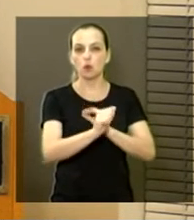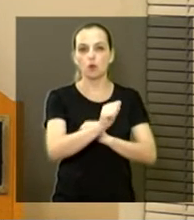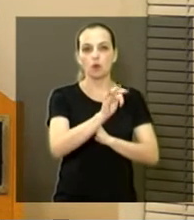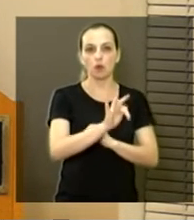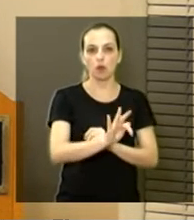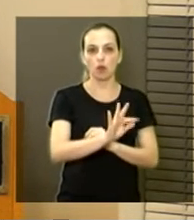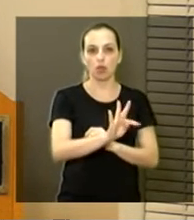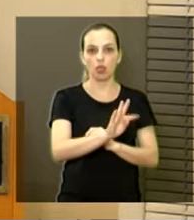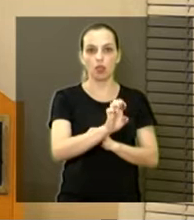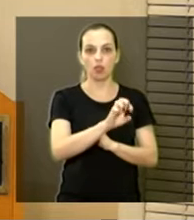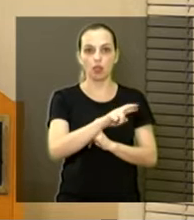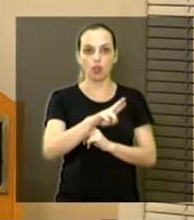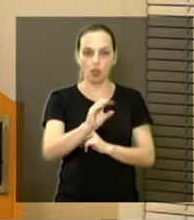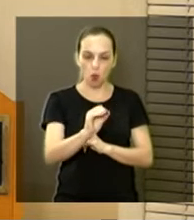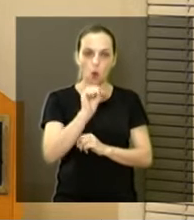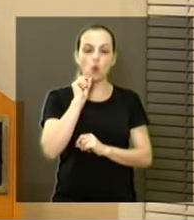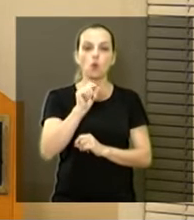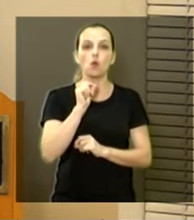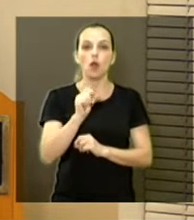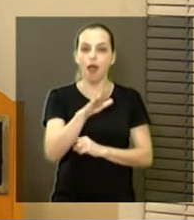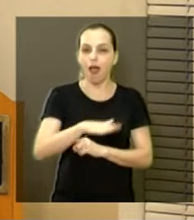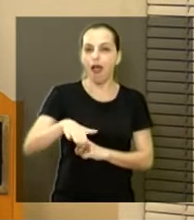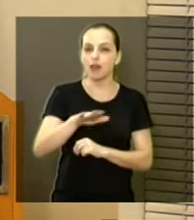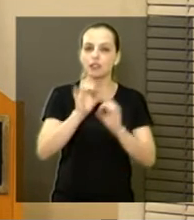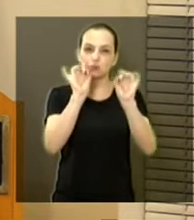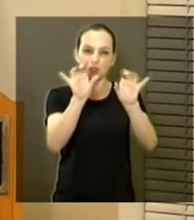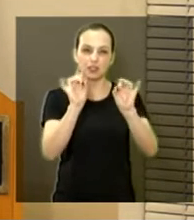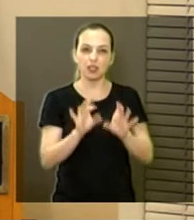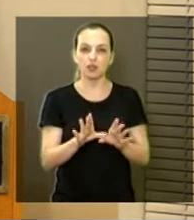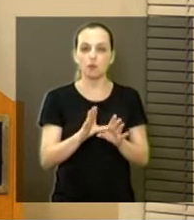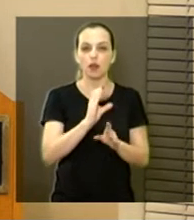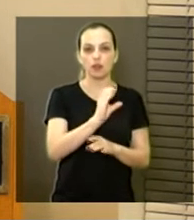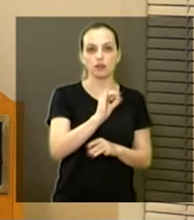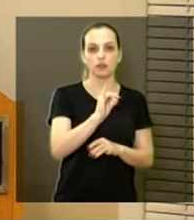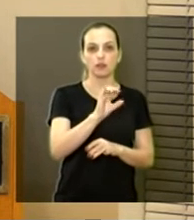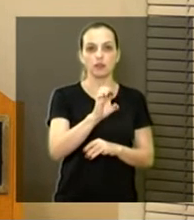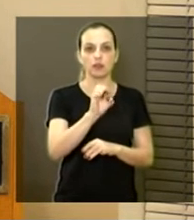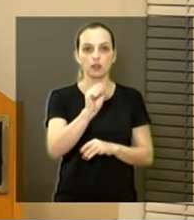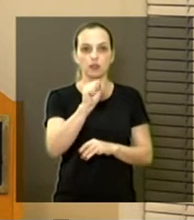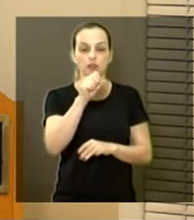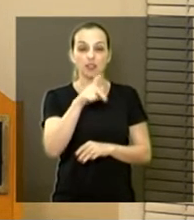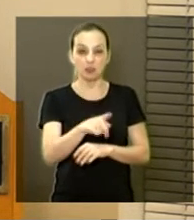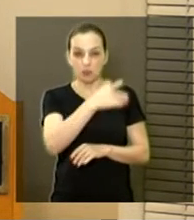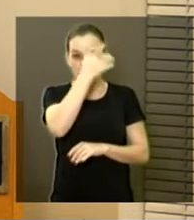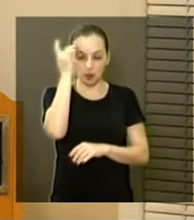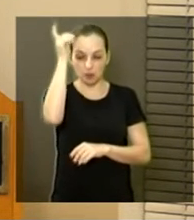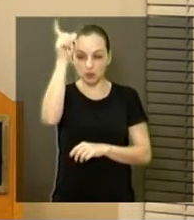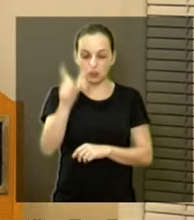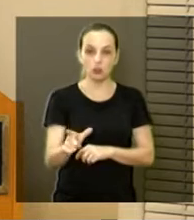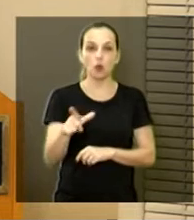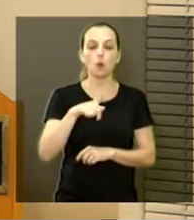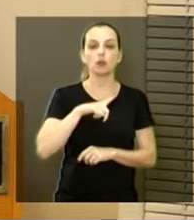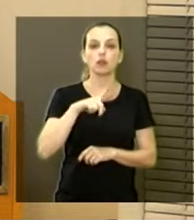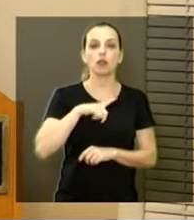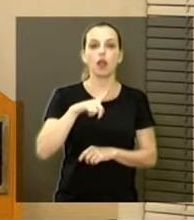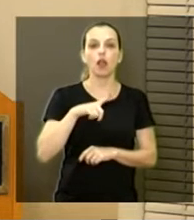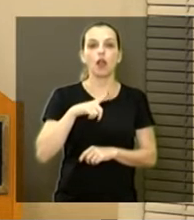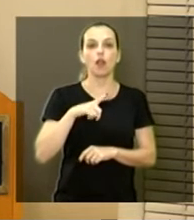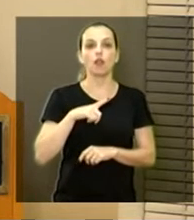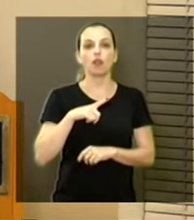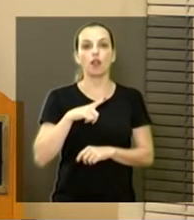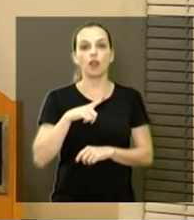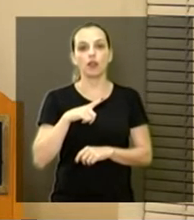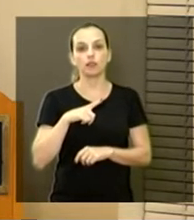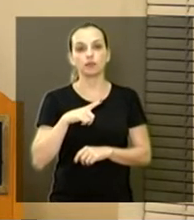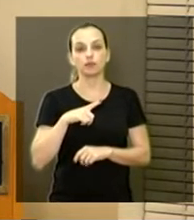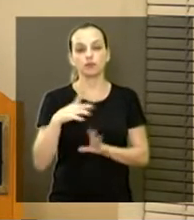até áreas especializadas, própria Siesp, as pessoas que estão em alguns cargos lá, fazem parte